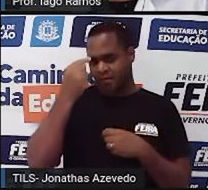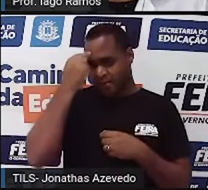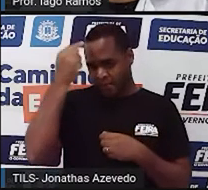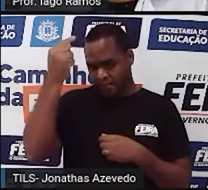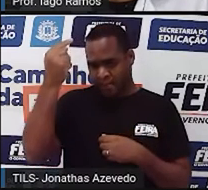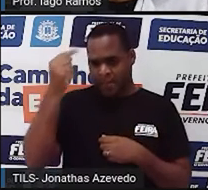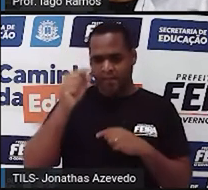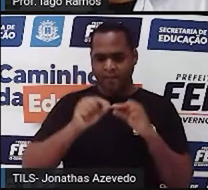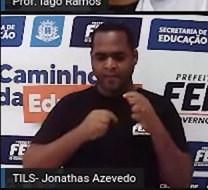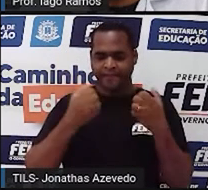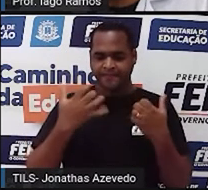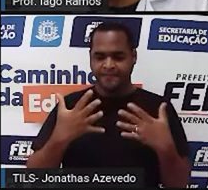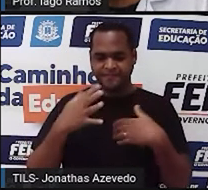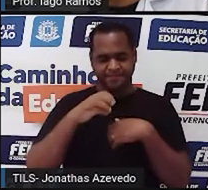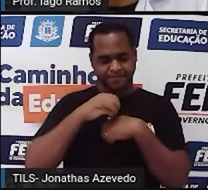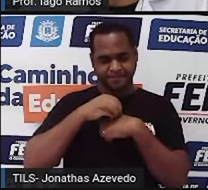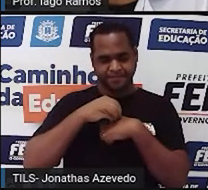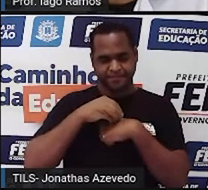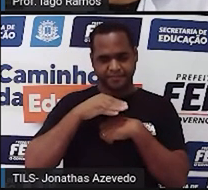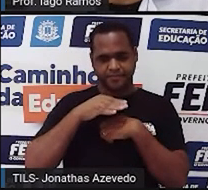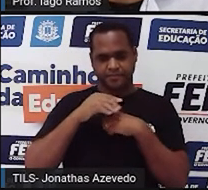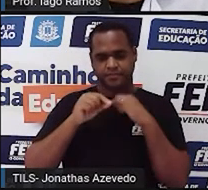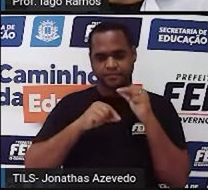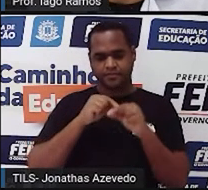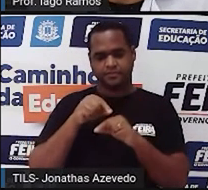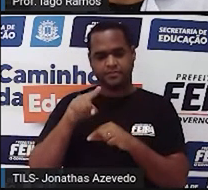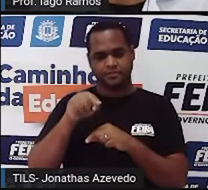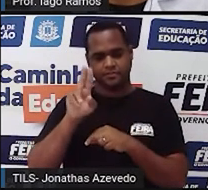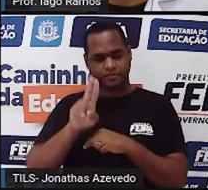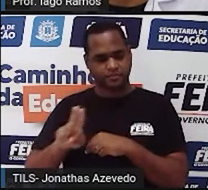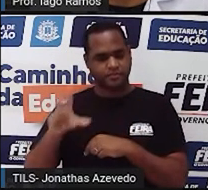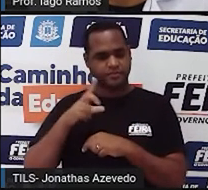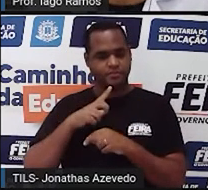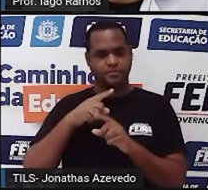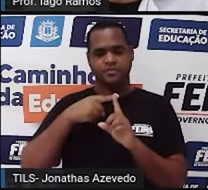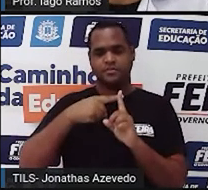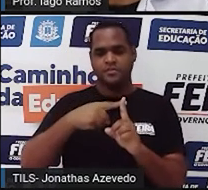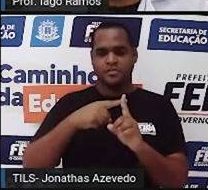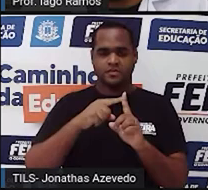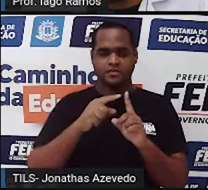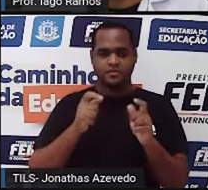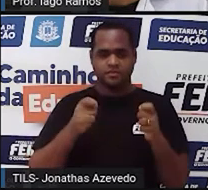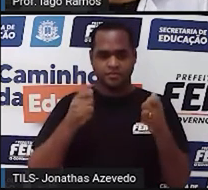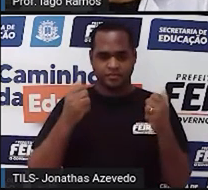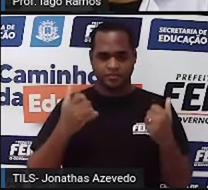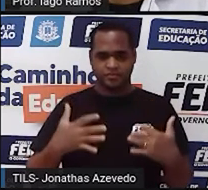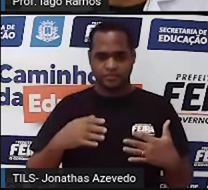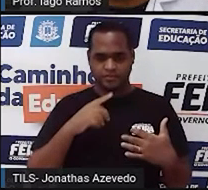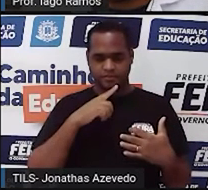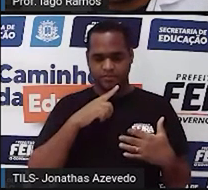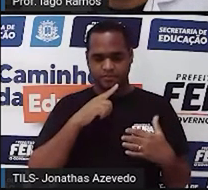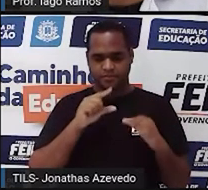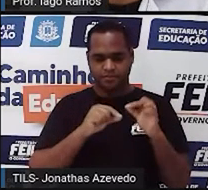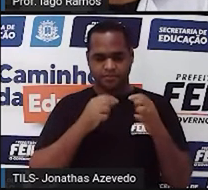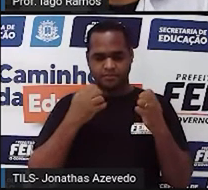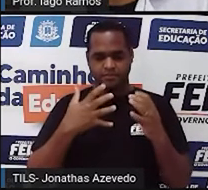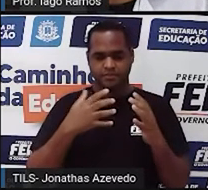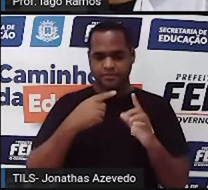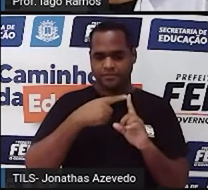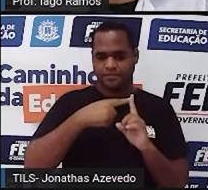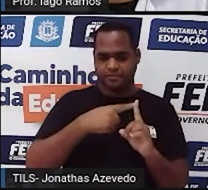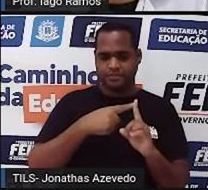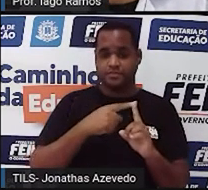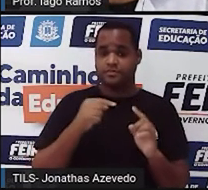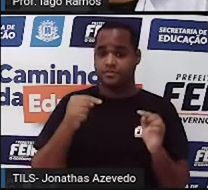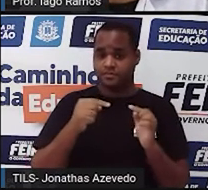nos levam a usar a conta demais, a fazer a operação de